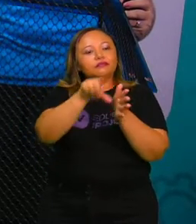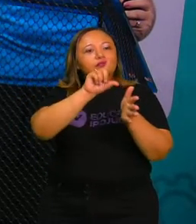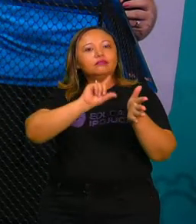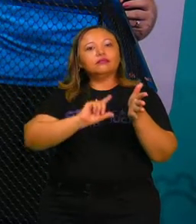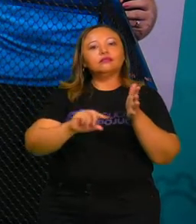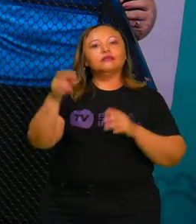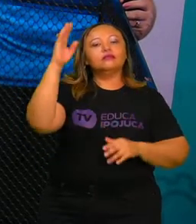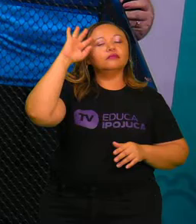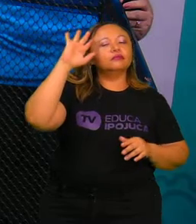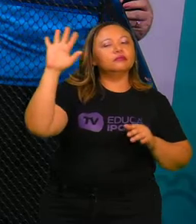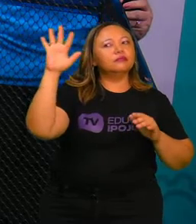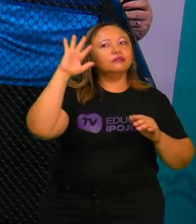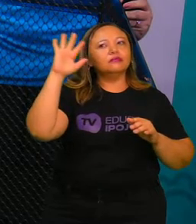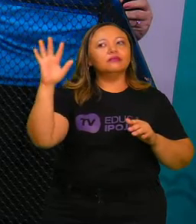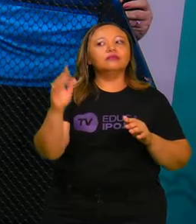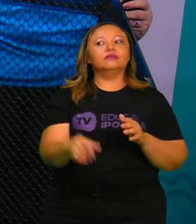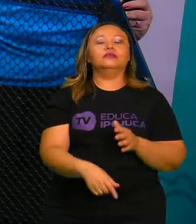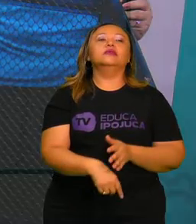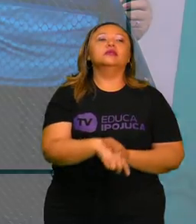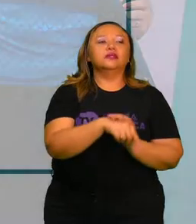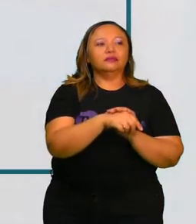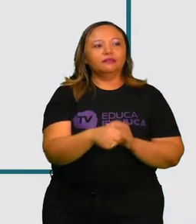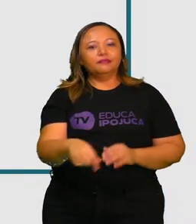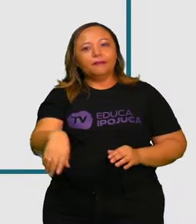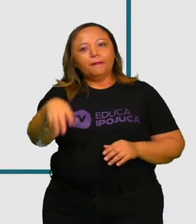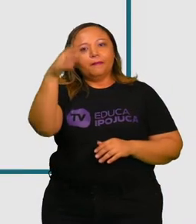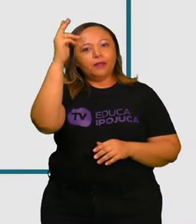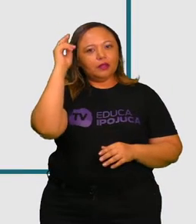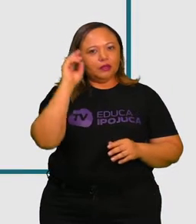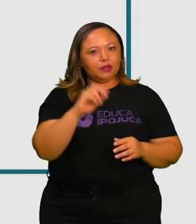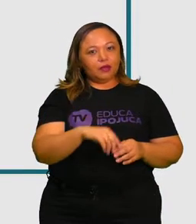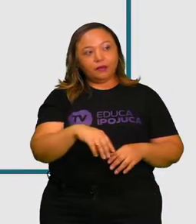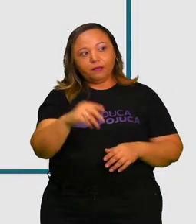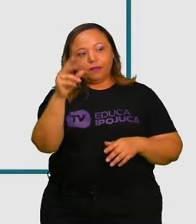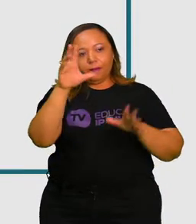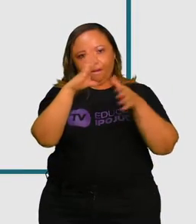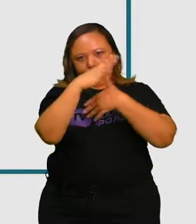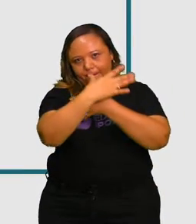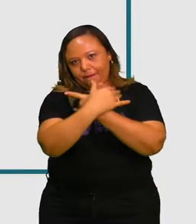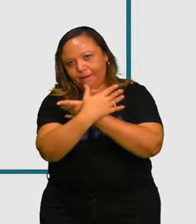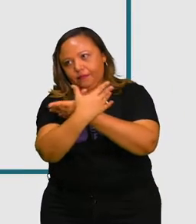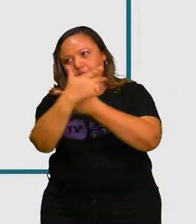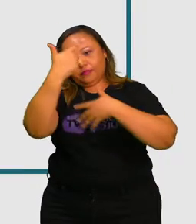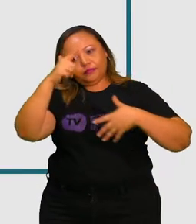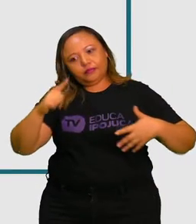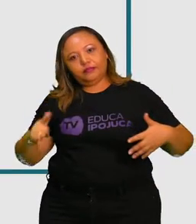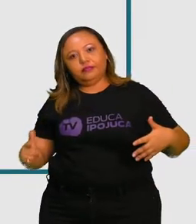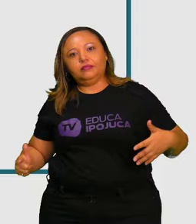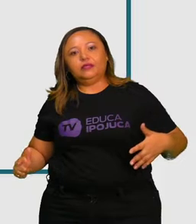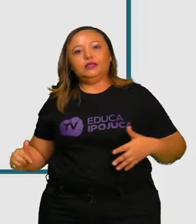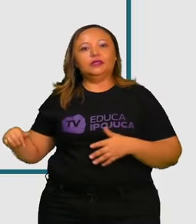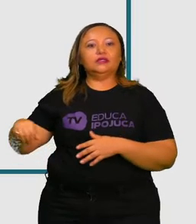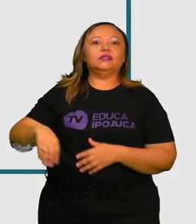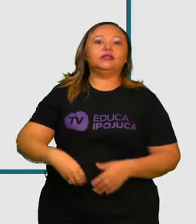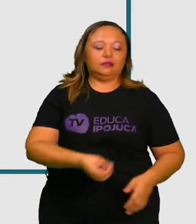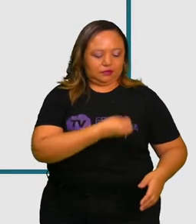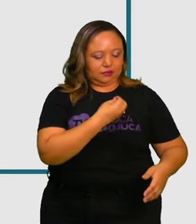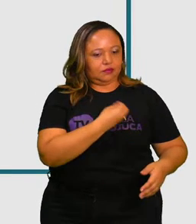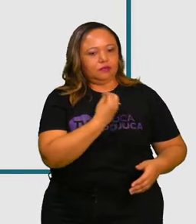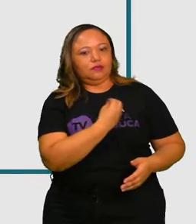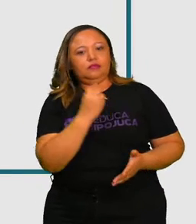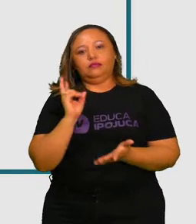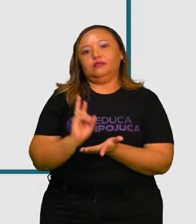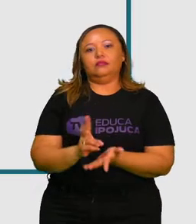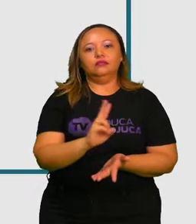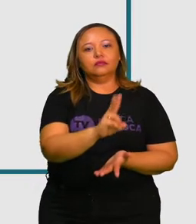refletir com o pensamento de Rubem Alves. Não haverá borboletas se a vida não passar por longas e